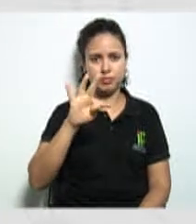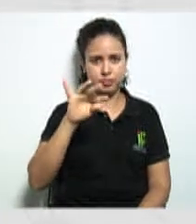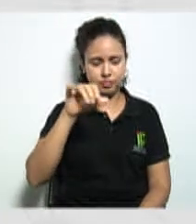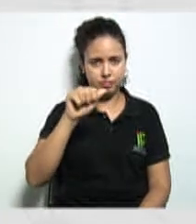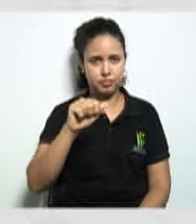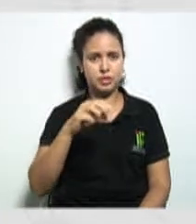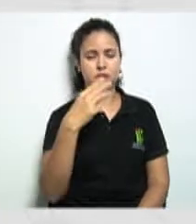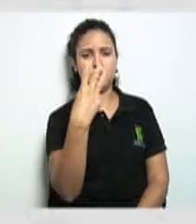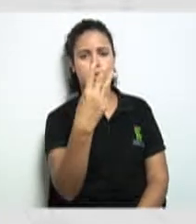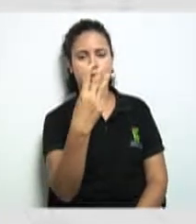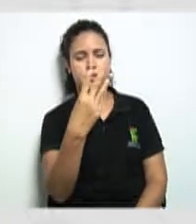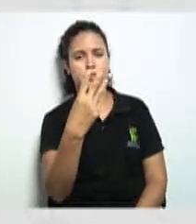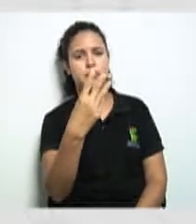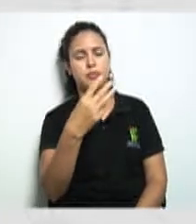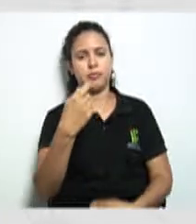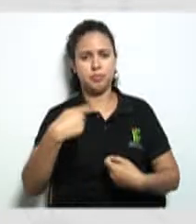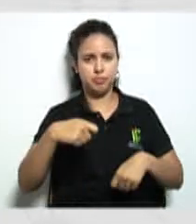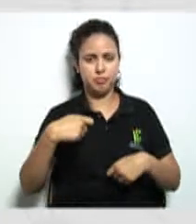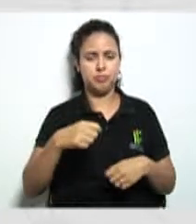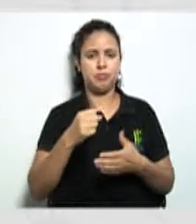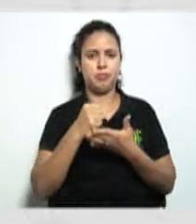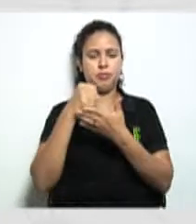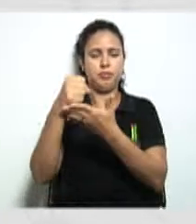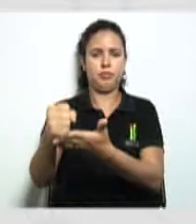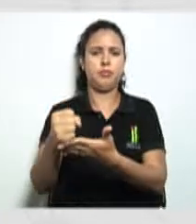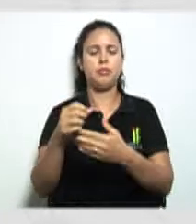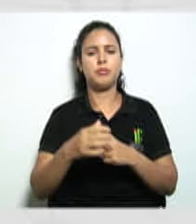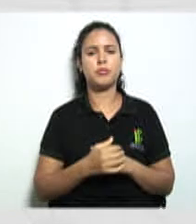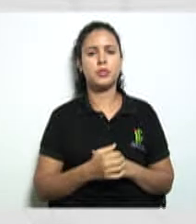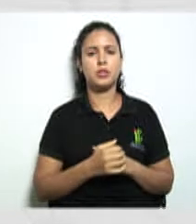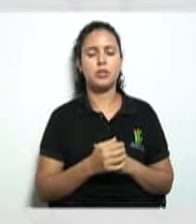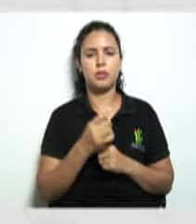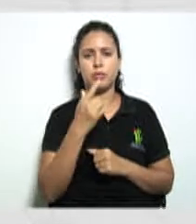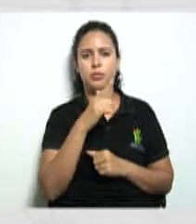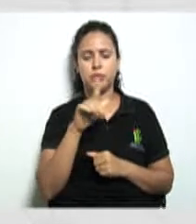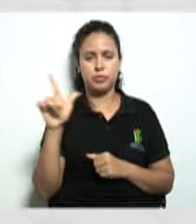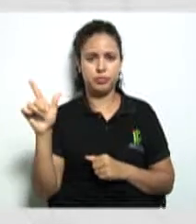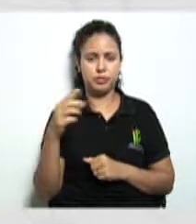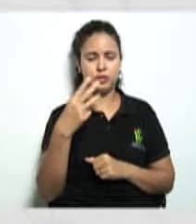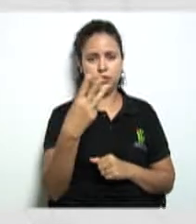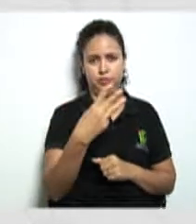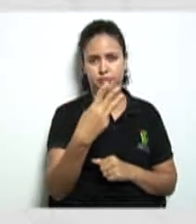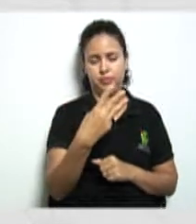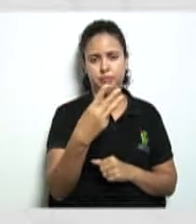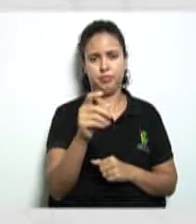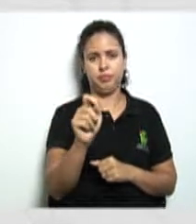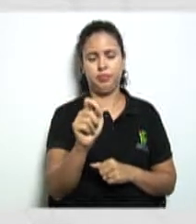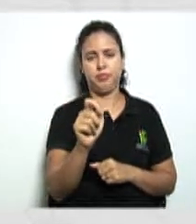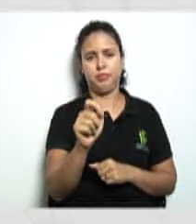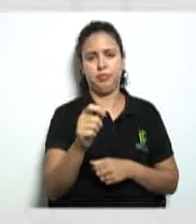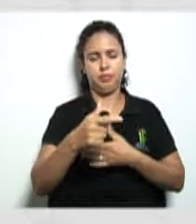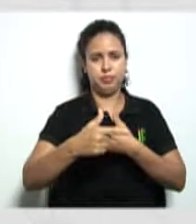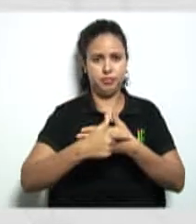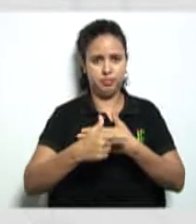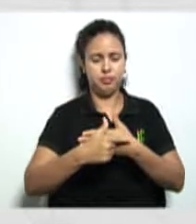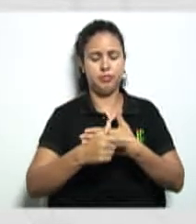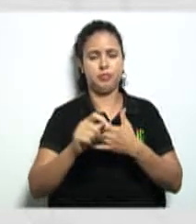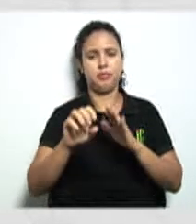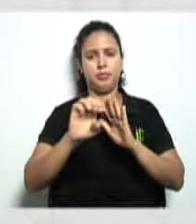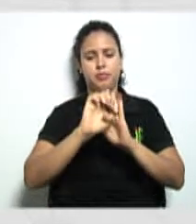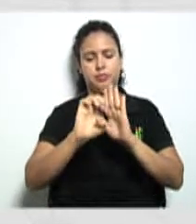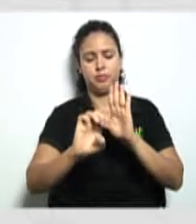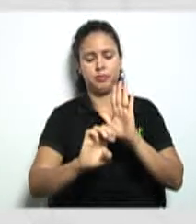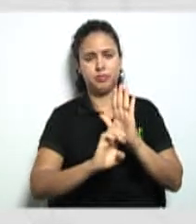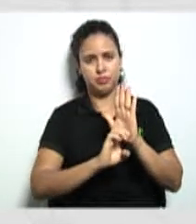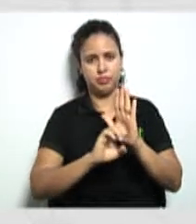via deve ser levada e olha aqui outro ponto três vias do estatuto social